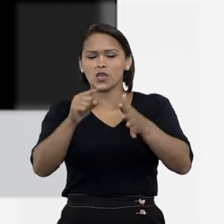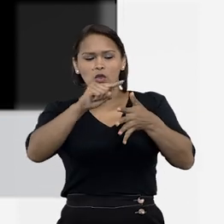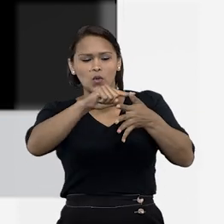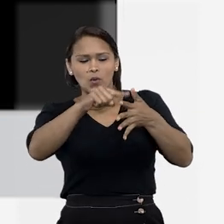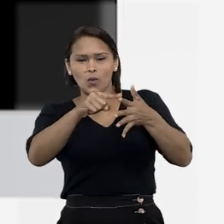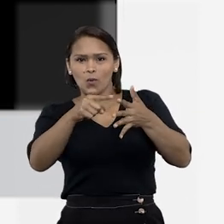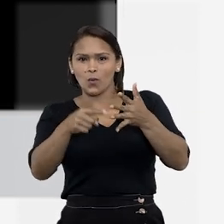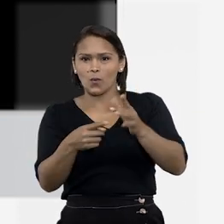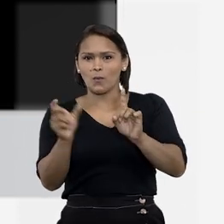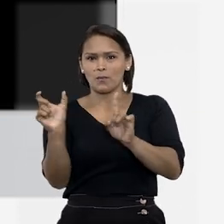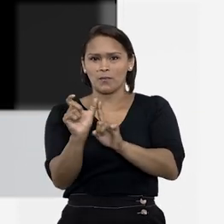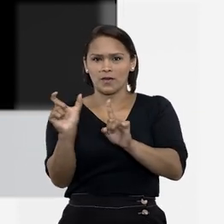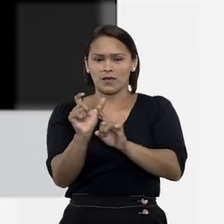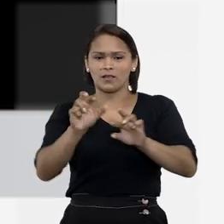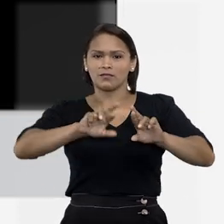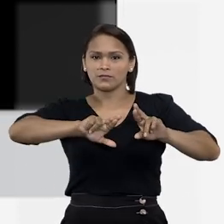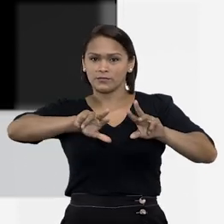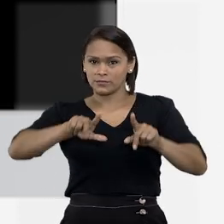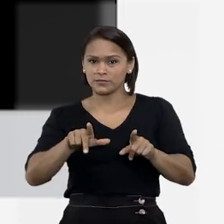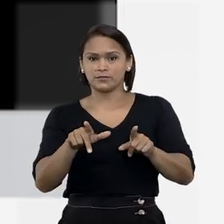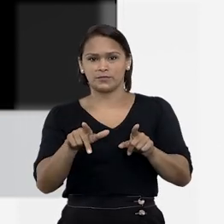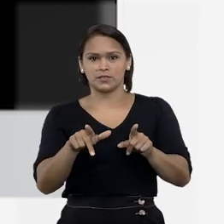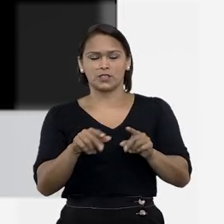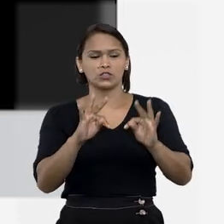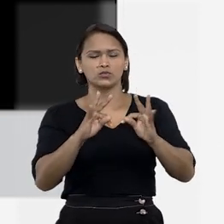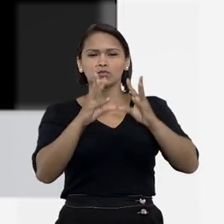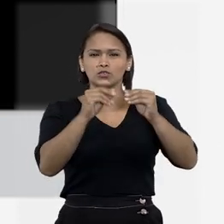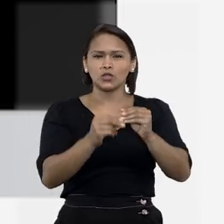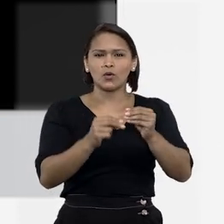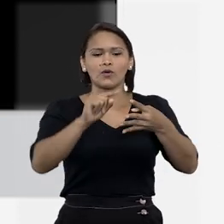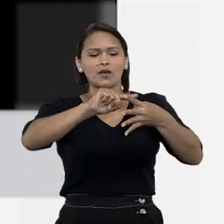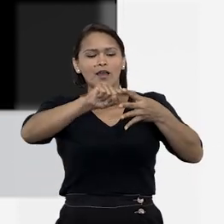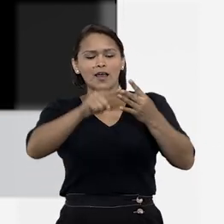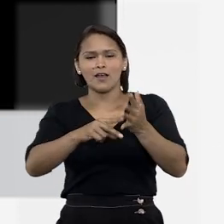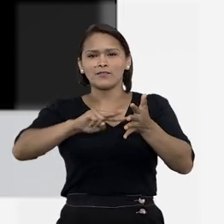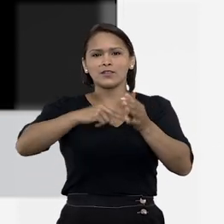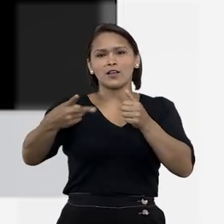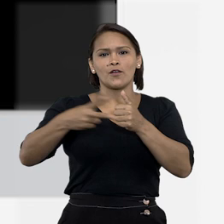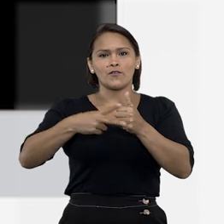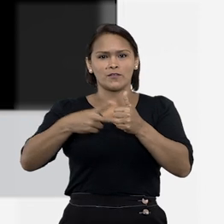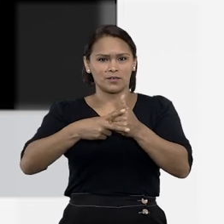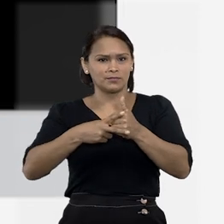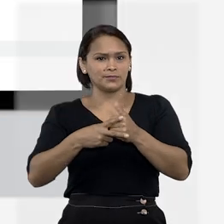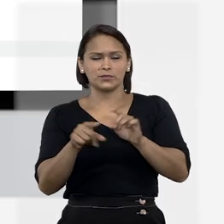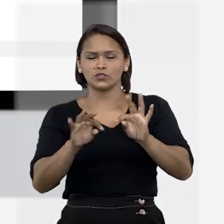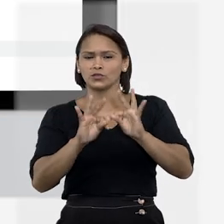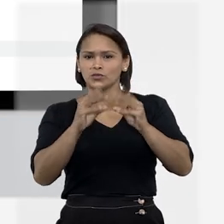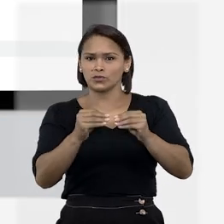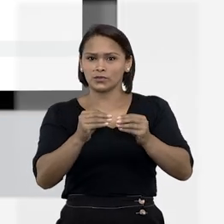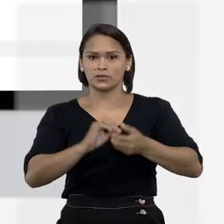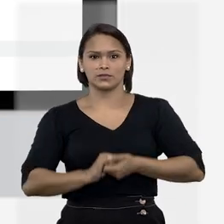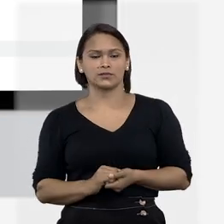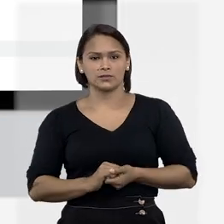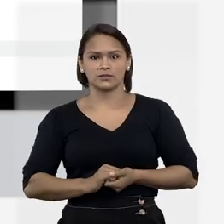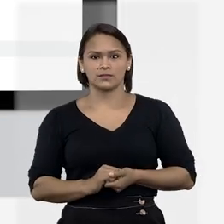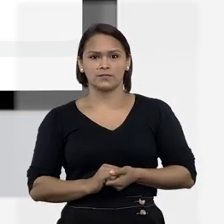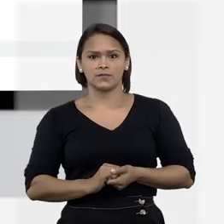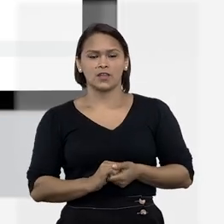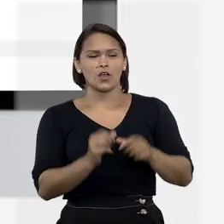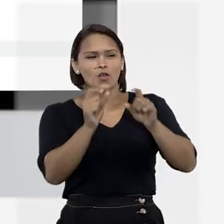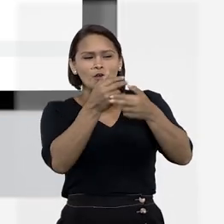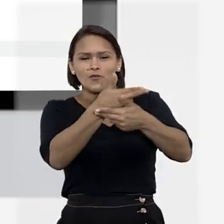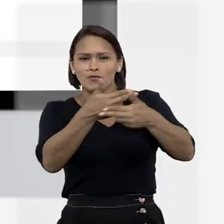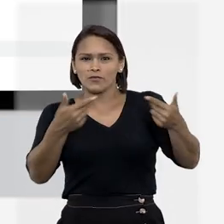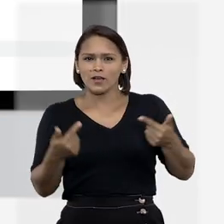imprescritível. Ou seja, todas as variações do verbo prescrever. Com tantas